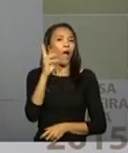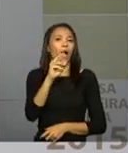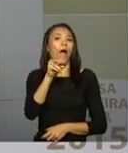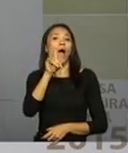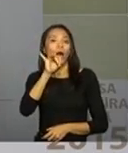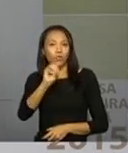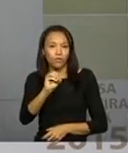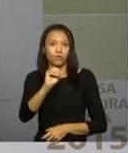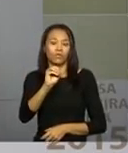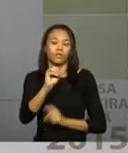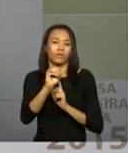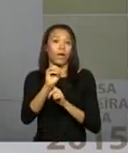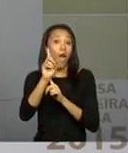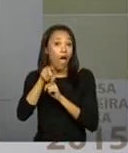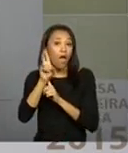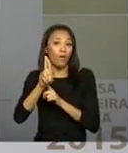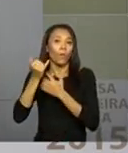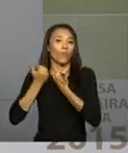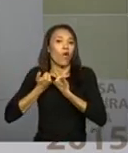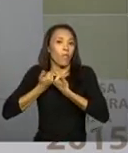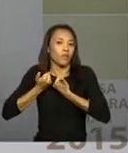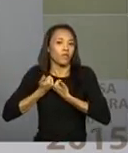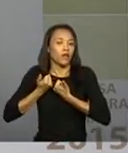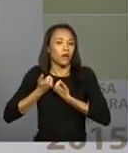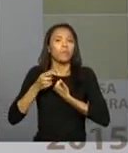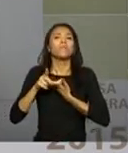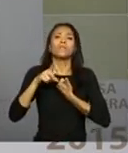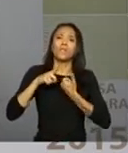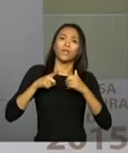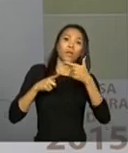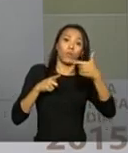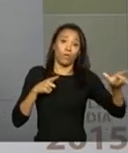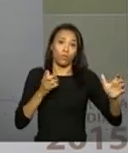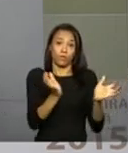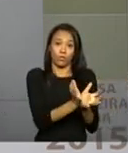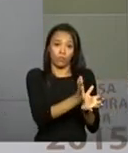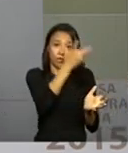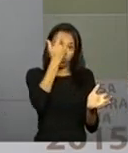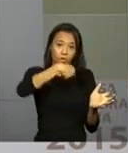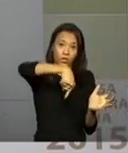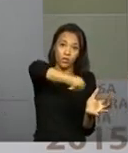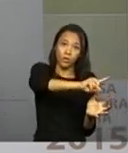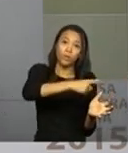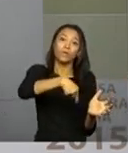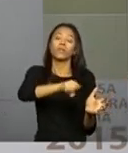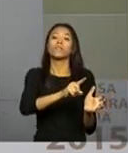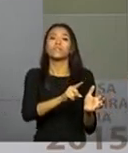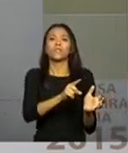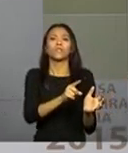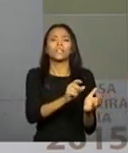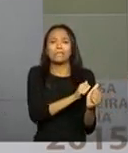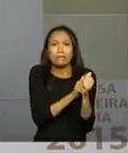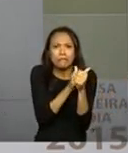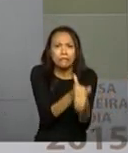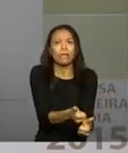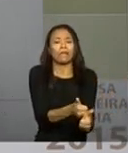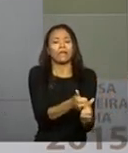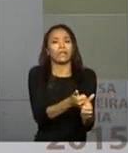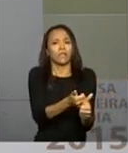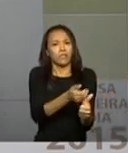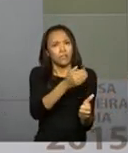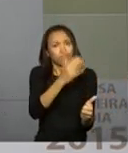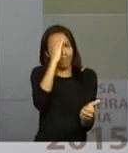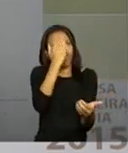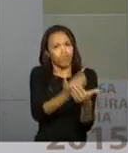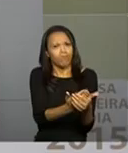sua fonte de informação, você tem um crescimento das pessoas que, a fidelização ao rádio, ela cresce